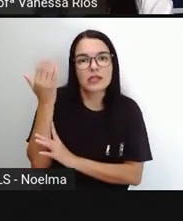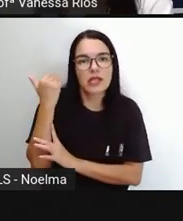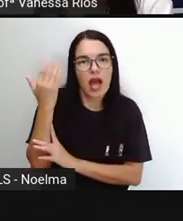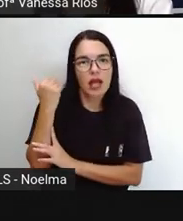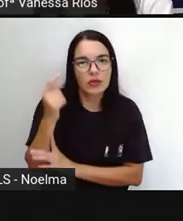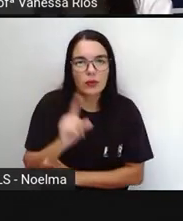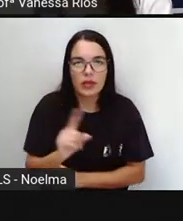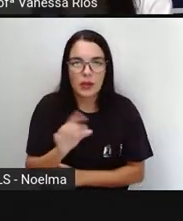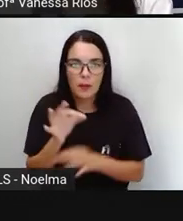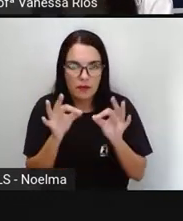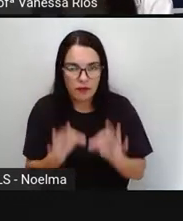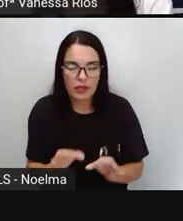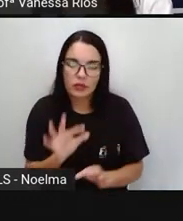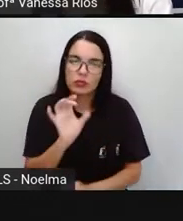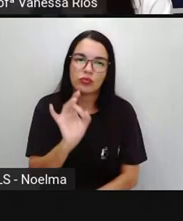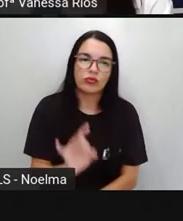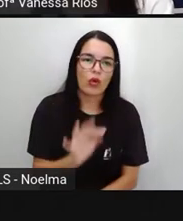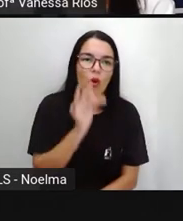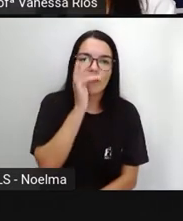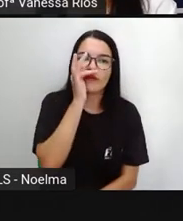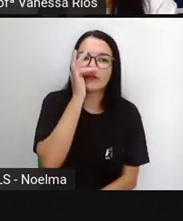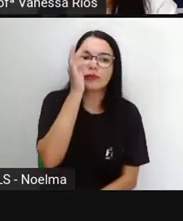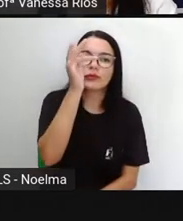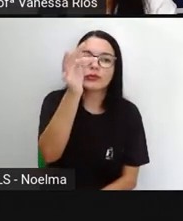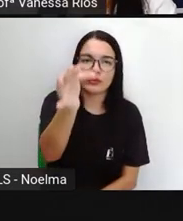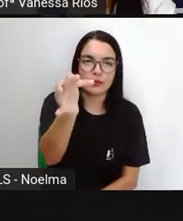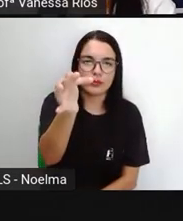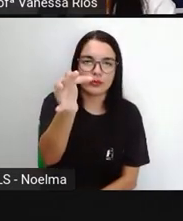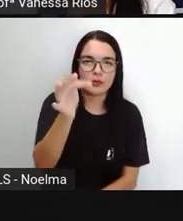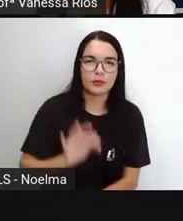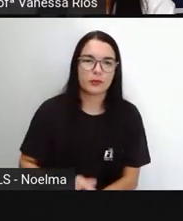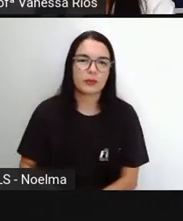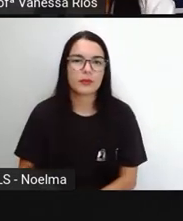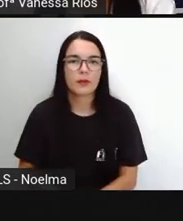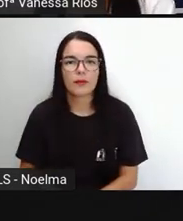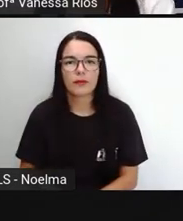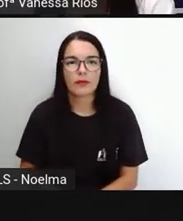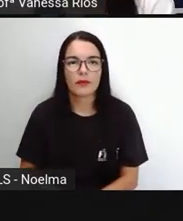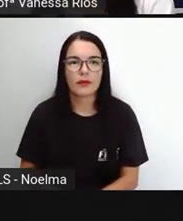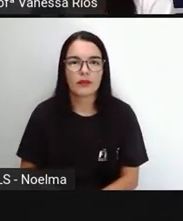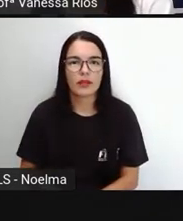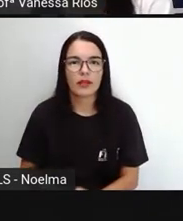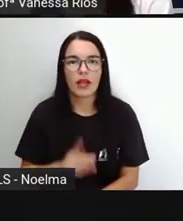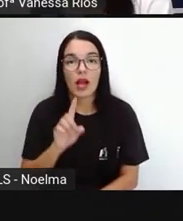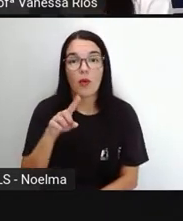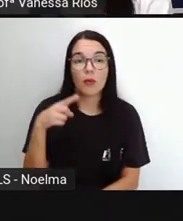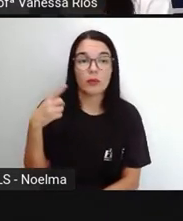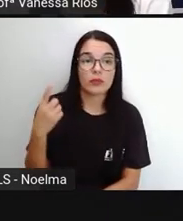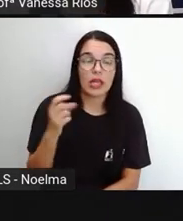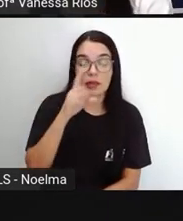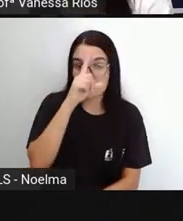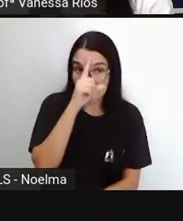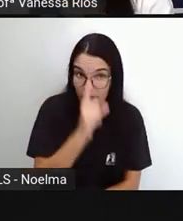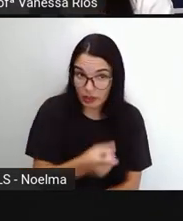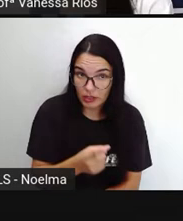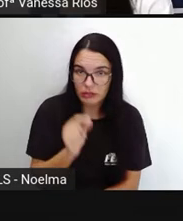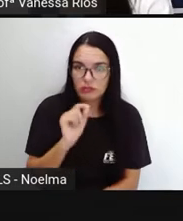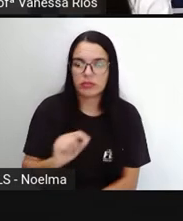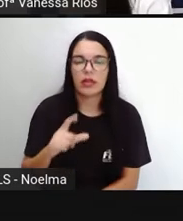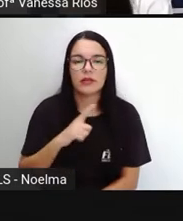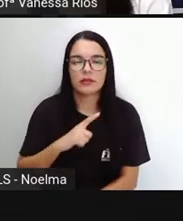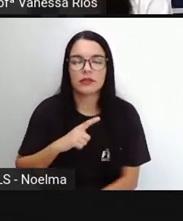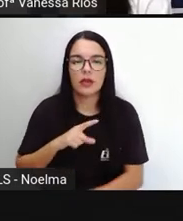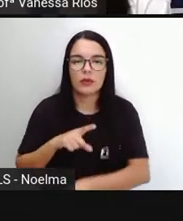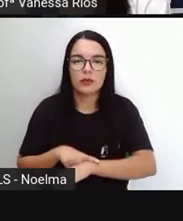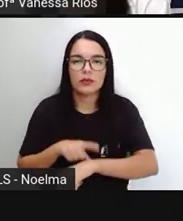do subjuntivo e também o futuro do subjuntivo. E no modo imperativo, nós temos